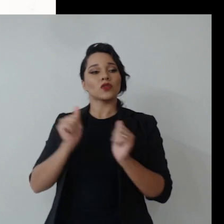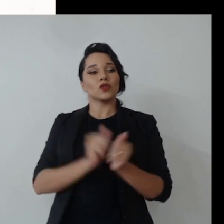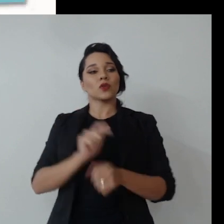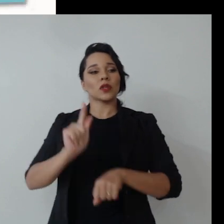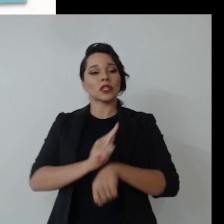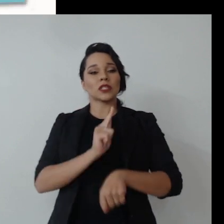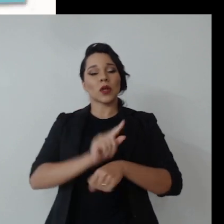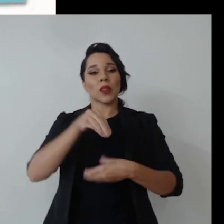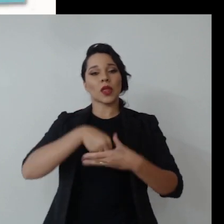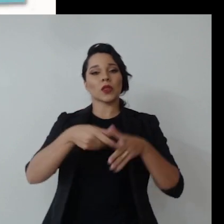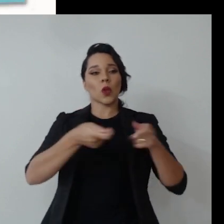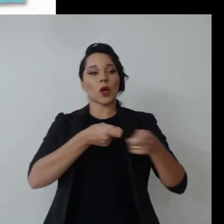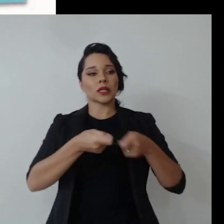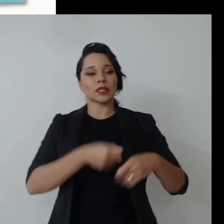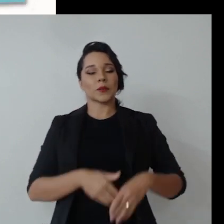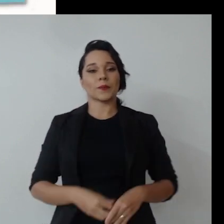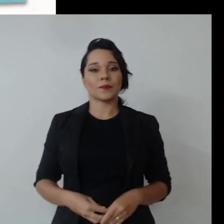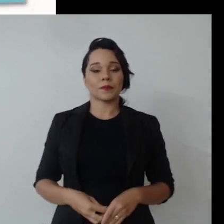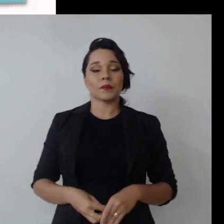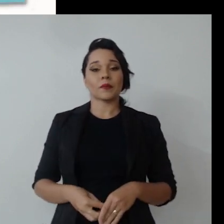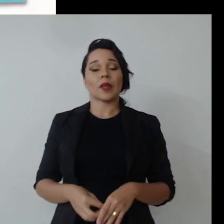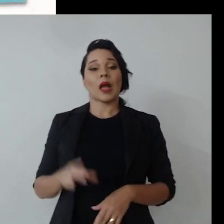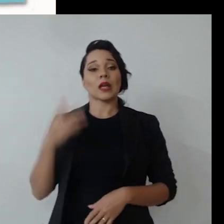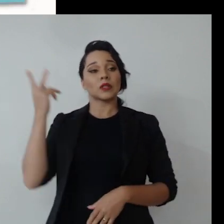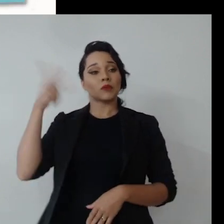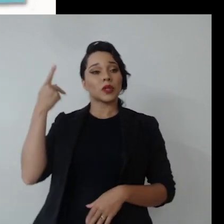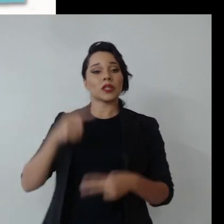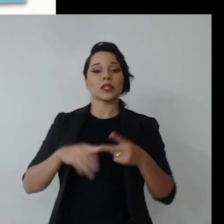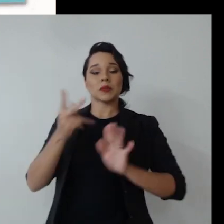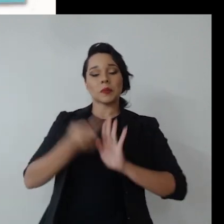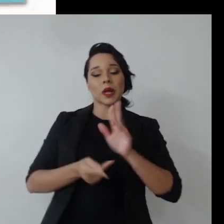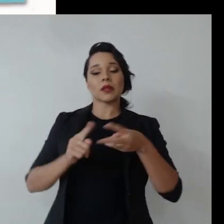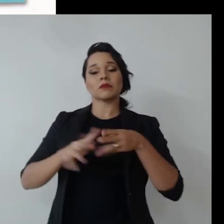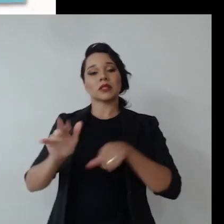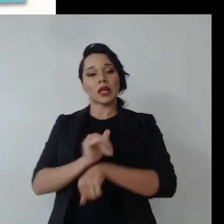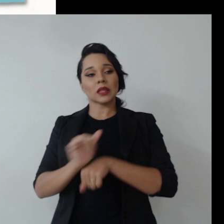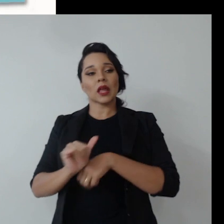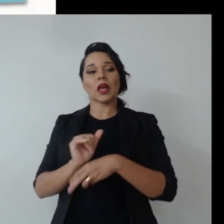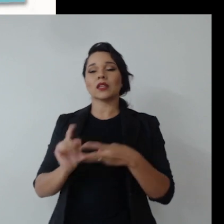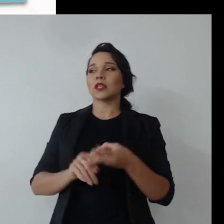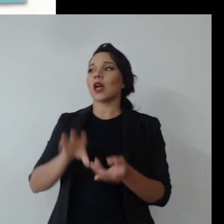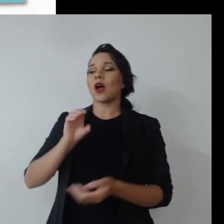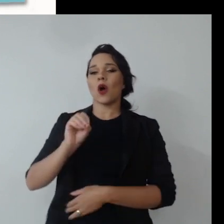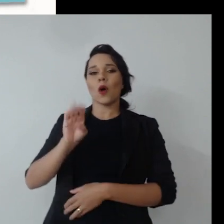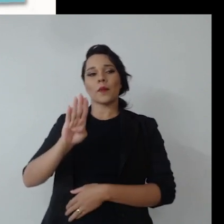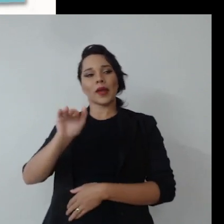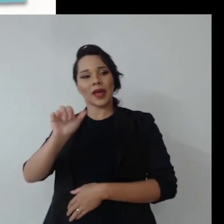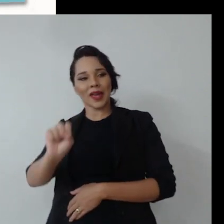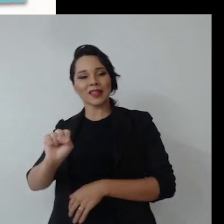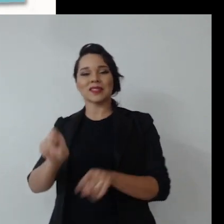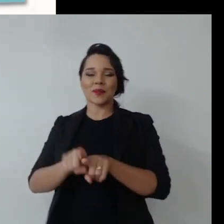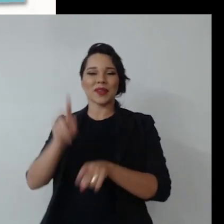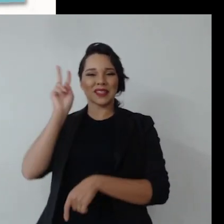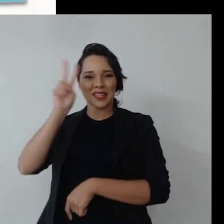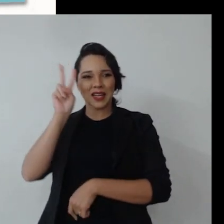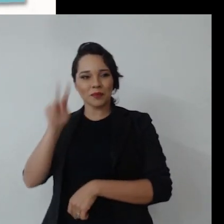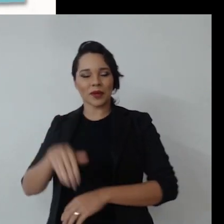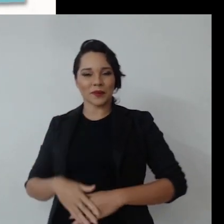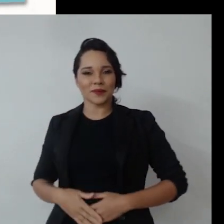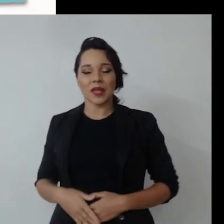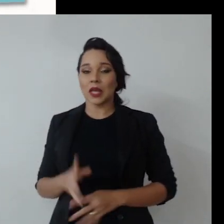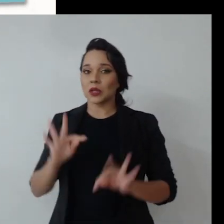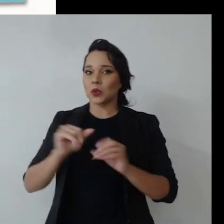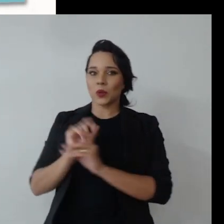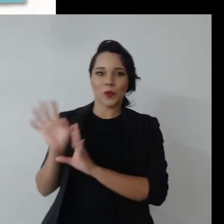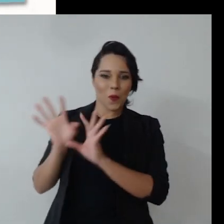conjugada na gestão organizacional. Adequar as políticas, planos e ferramentas adicionais aos ODSs, lembra? ODS e